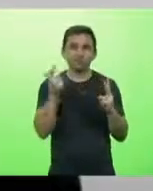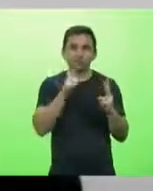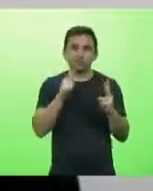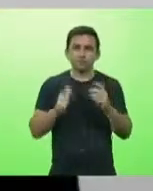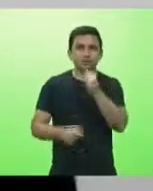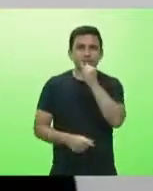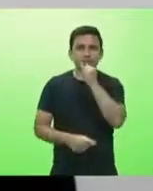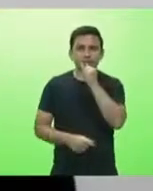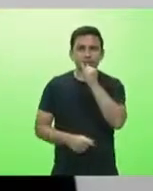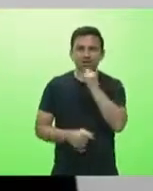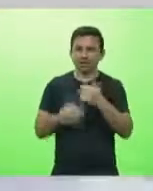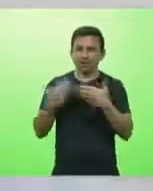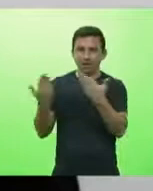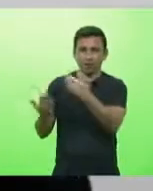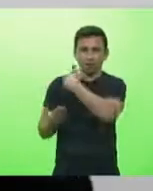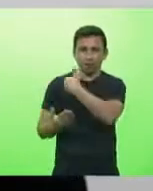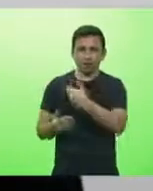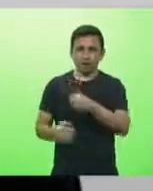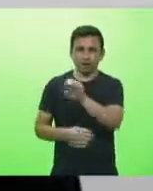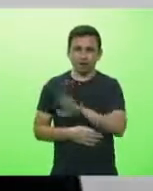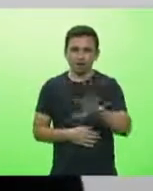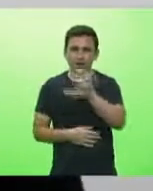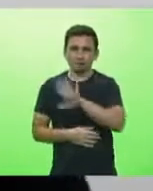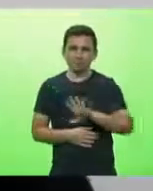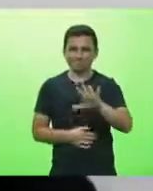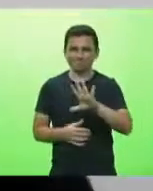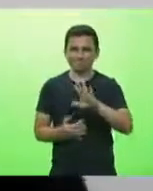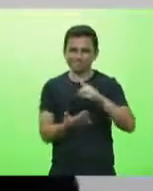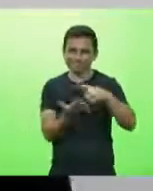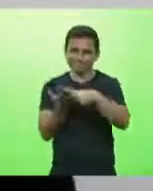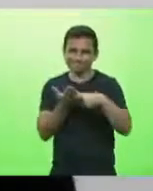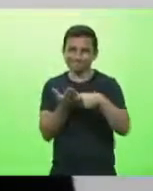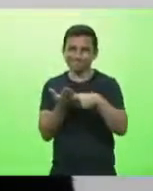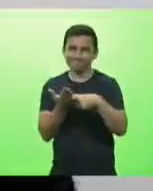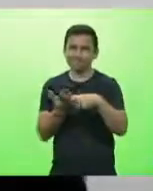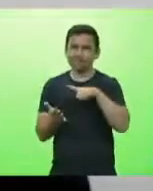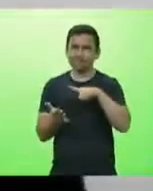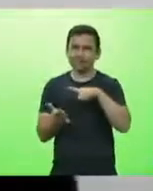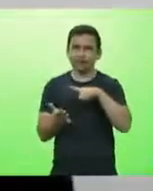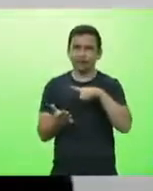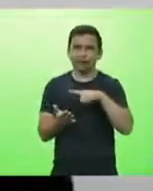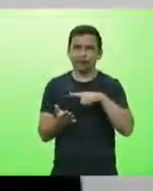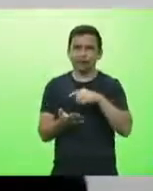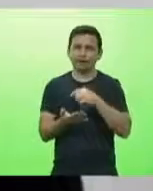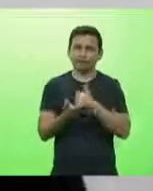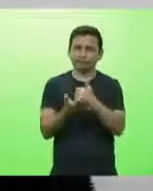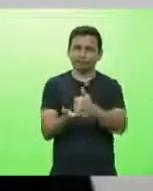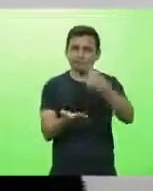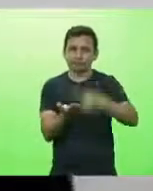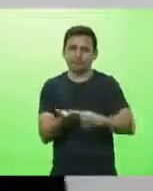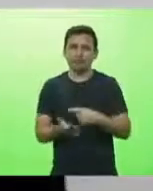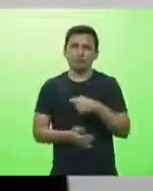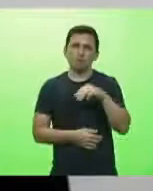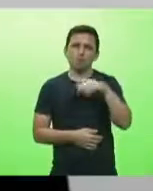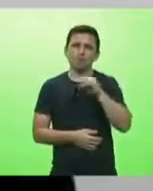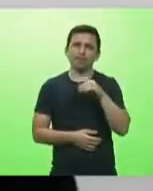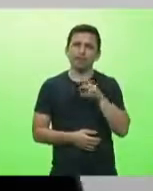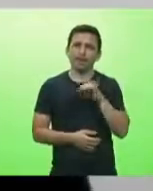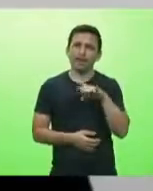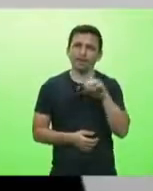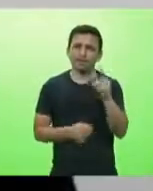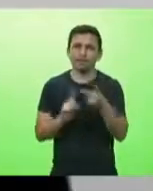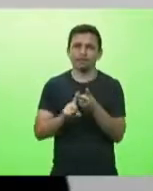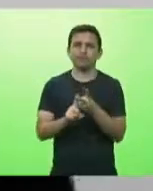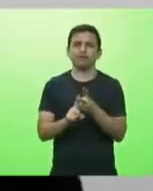da União Europeia a União Europeia tem acordo com a Moderna tem com a Pfizer tem com a AstraZeneca